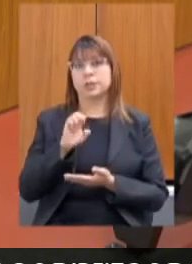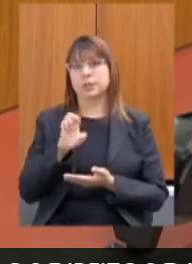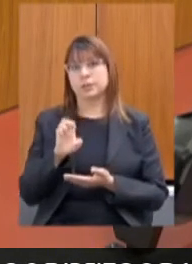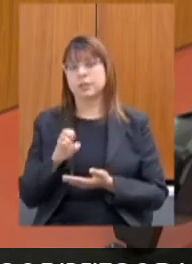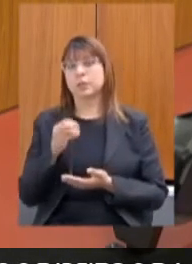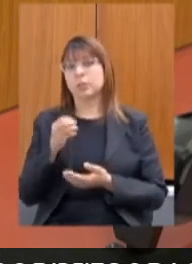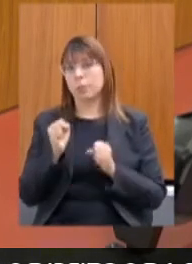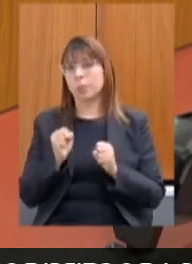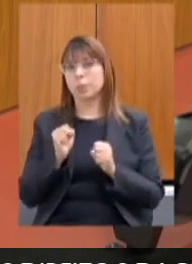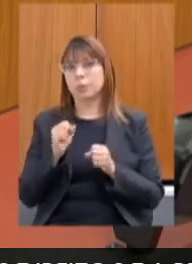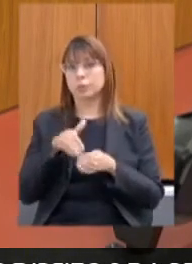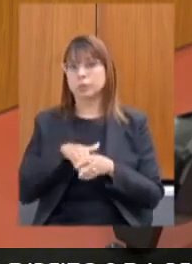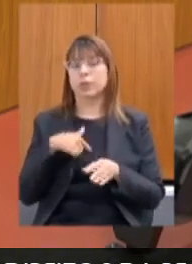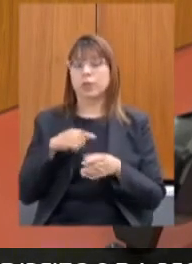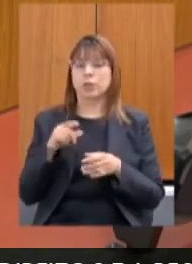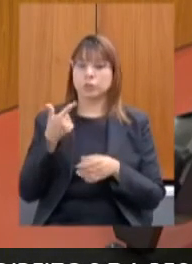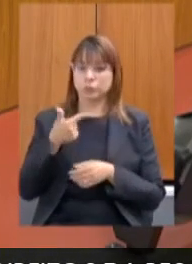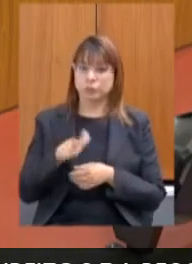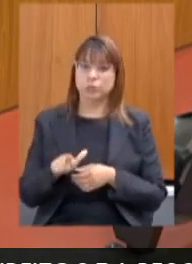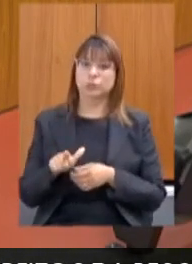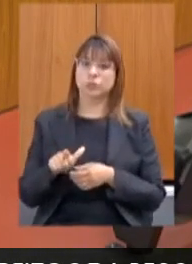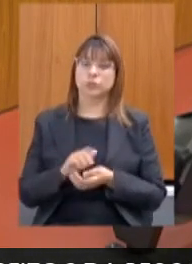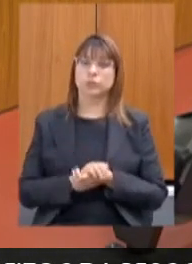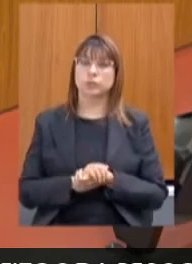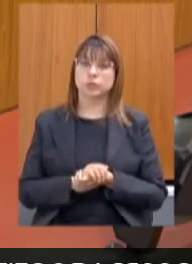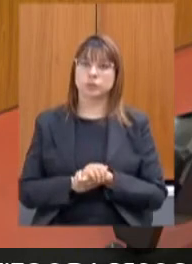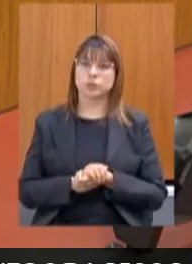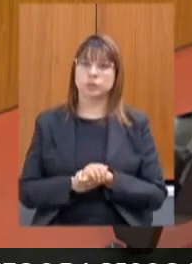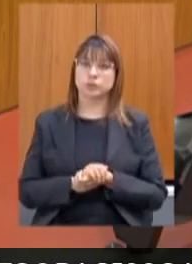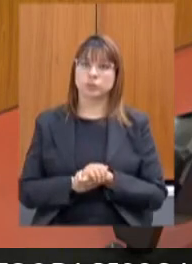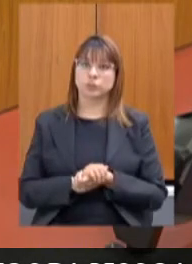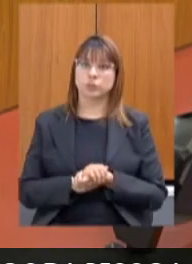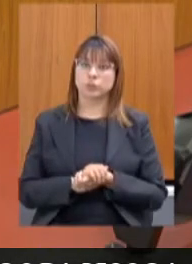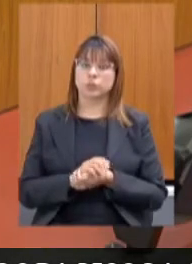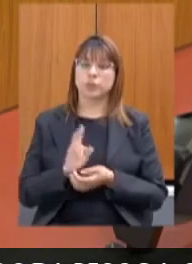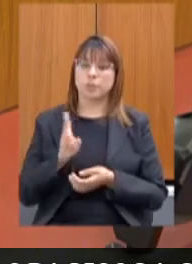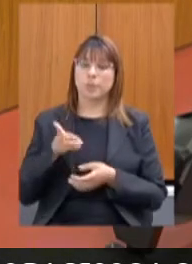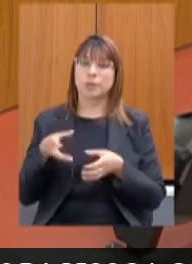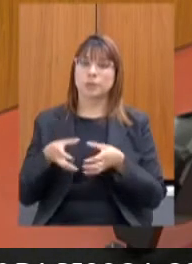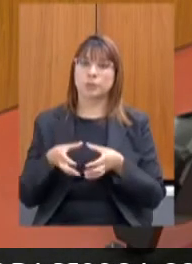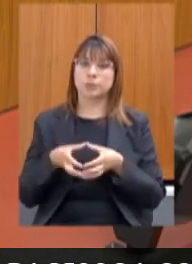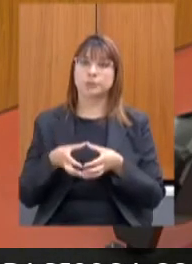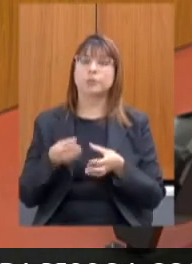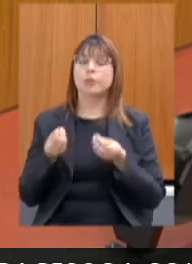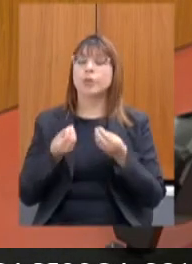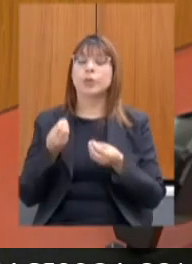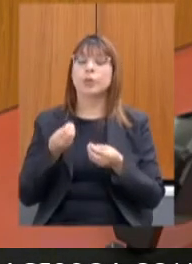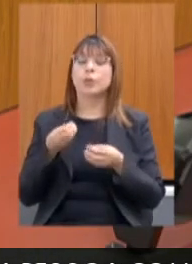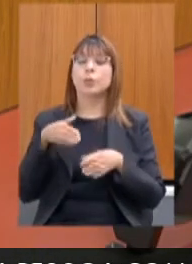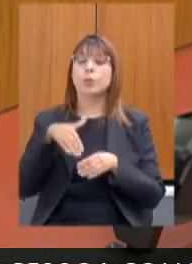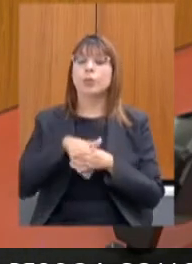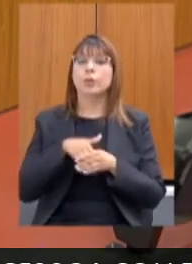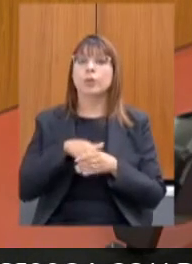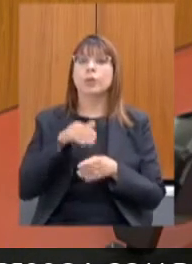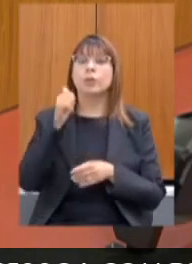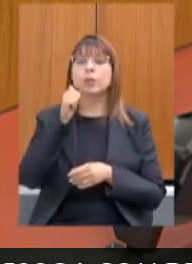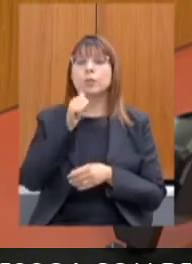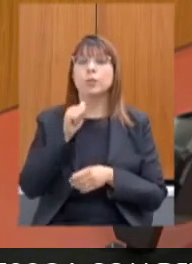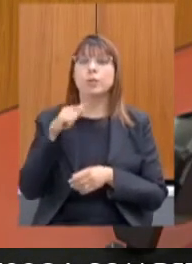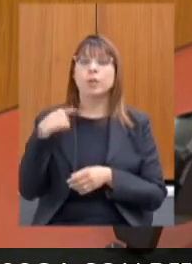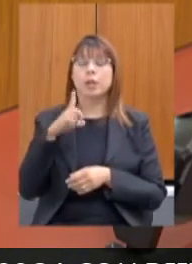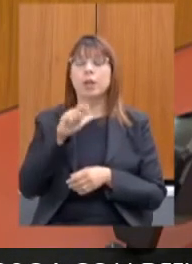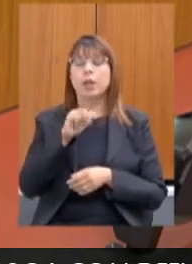Então, eu passo novamente, né, passando novamente por essa comissão. Como vota a deputada Laura Serrano?